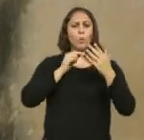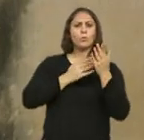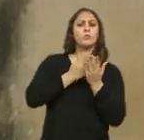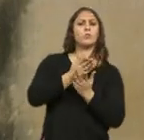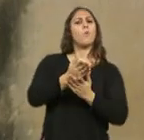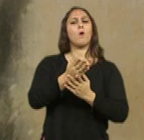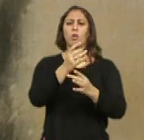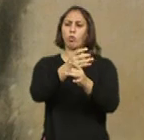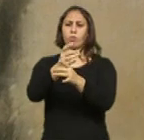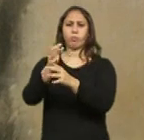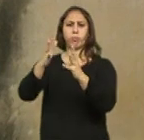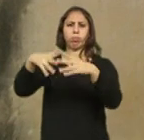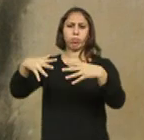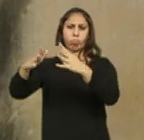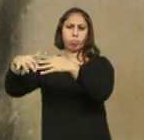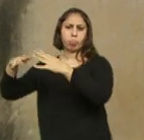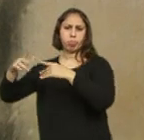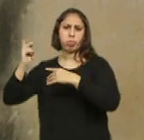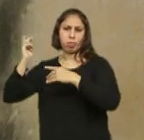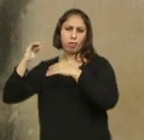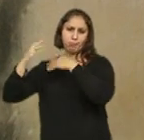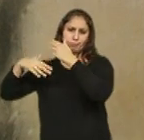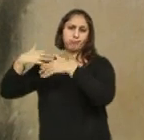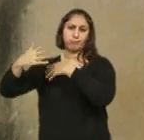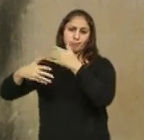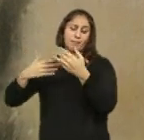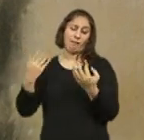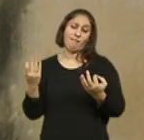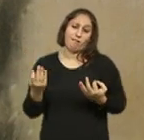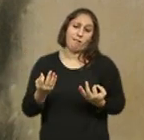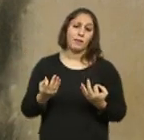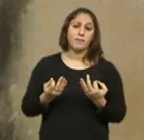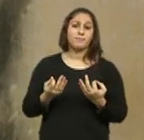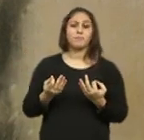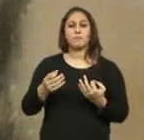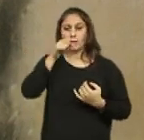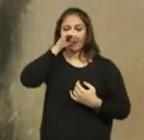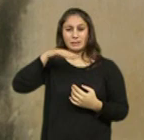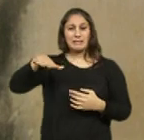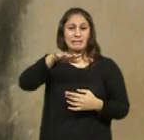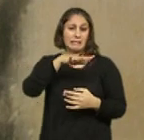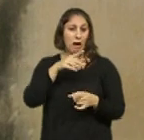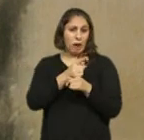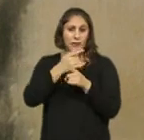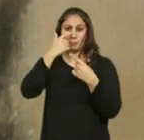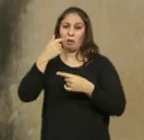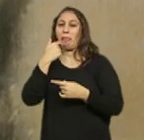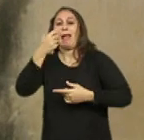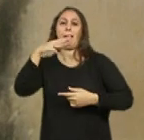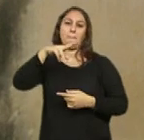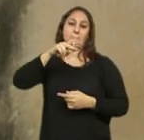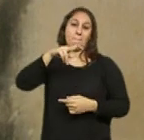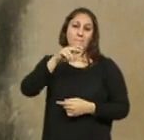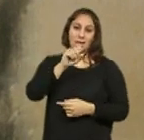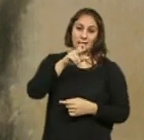ao longo dos tempos. Portanto, este jardim dito da manga foi